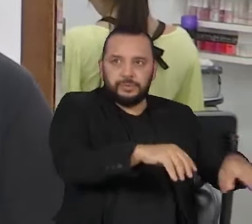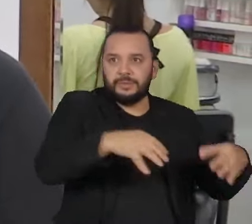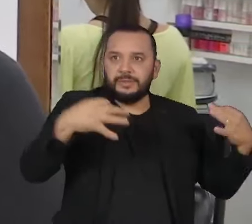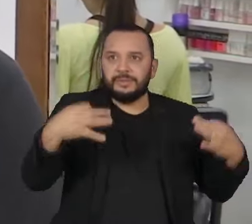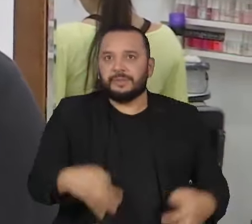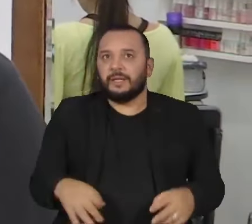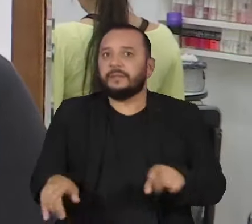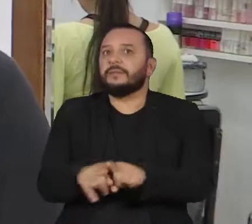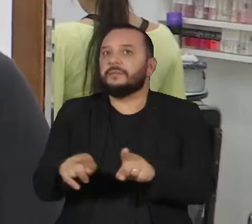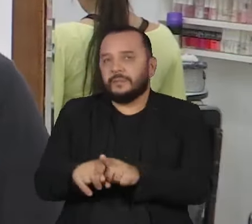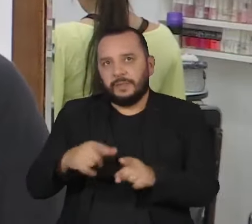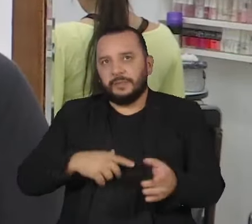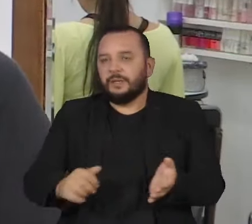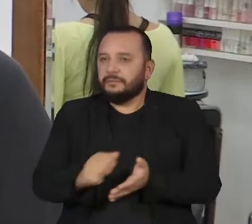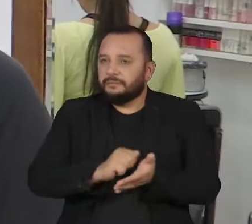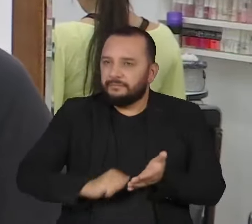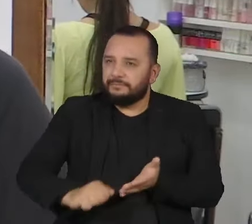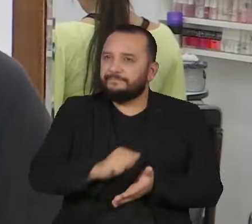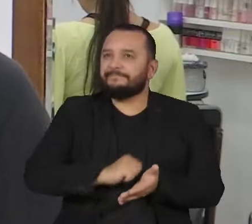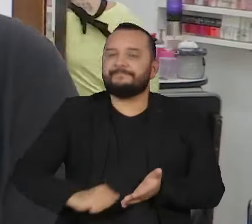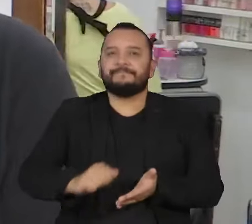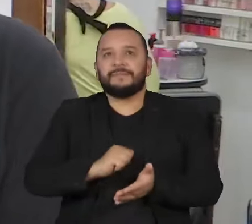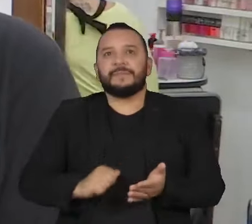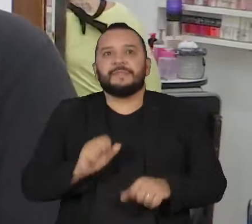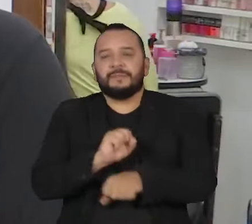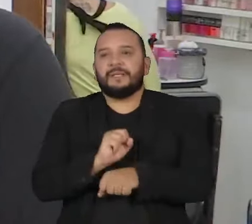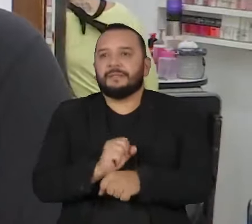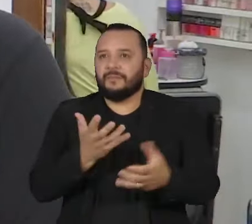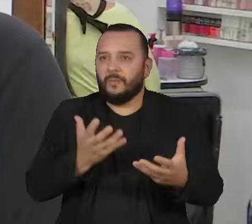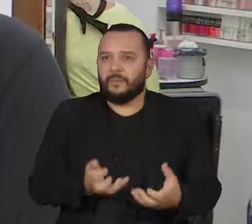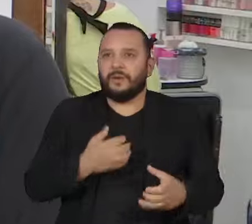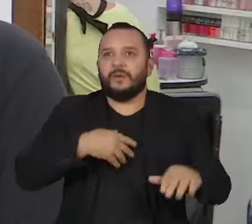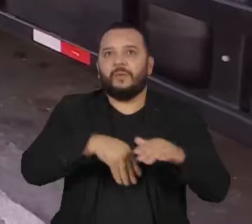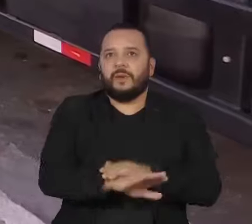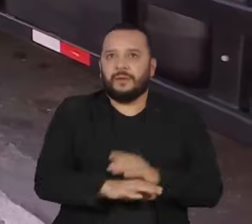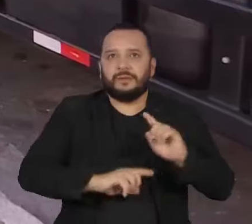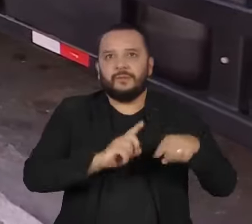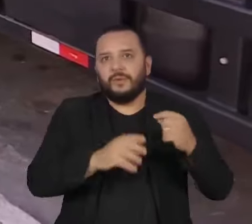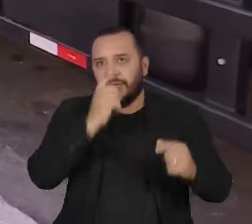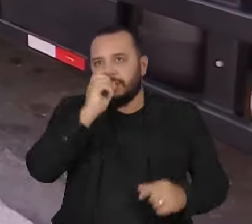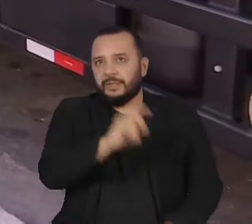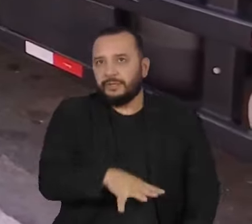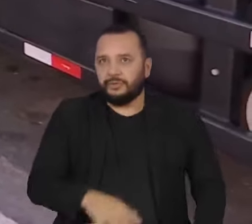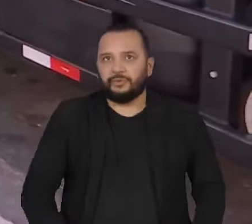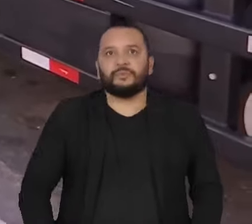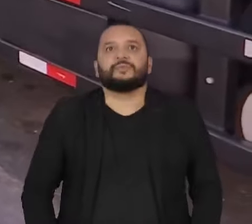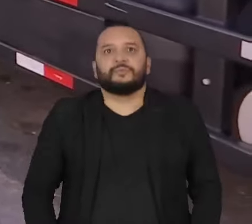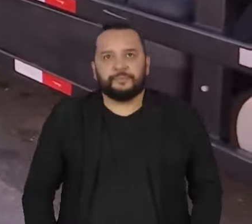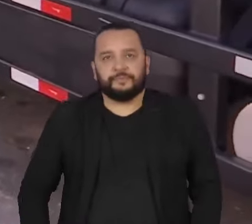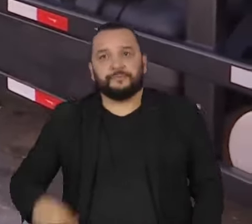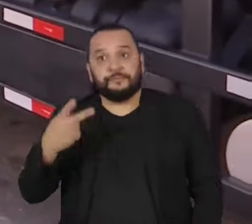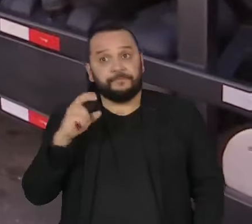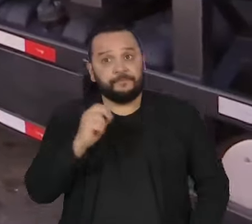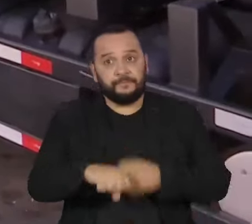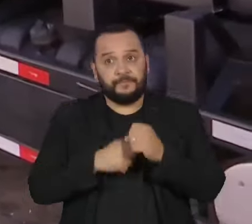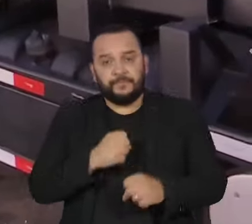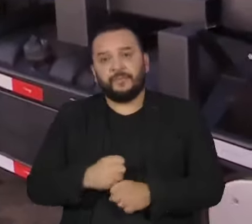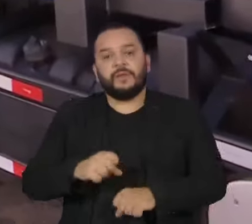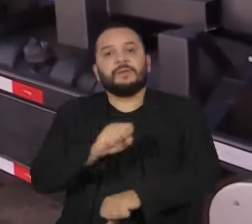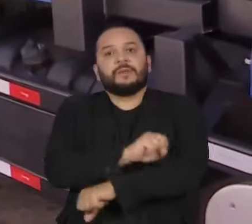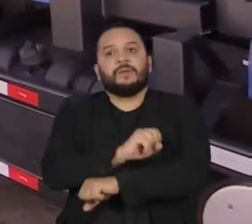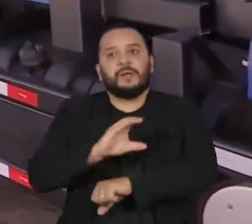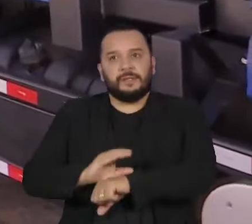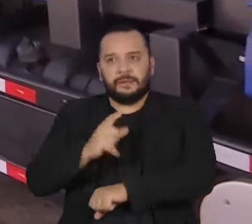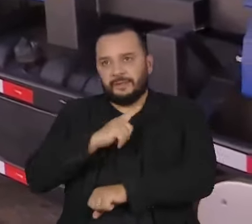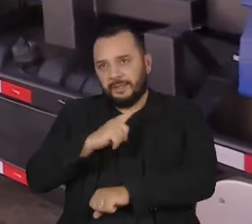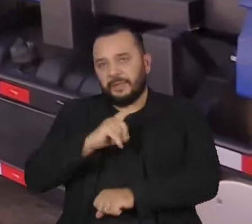uma lavadinha, achaguada, separa, desceca, inclusive, armazenando para depois descartar. Há mais de 20 anos, toda a São Caetano do Sul